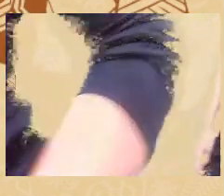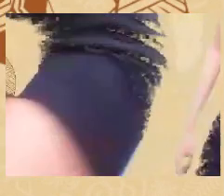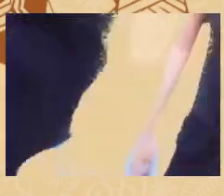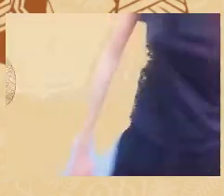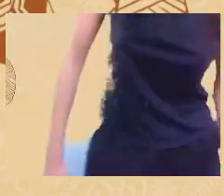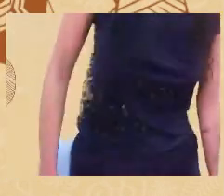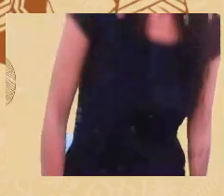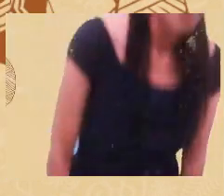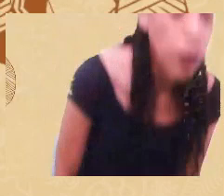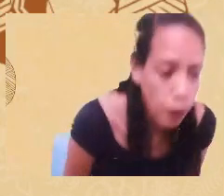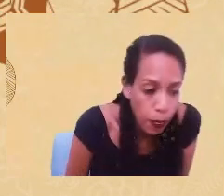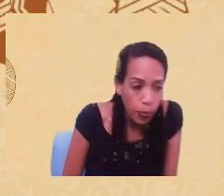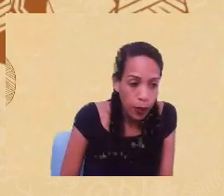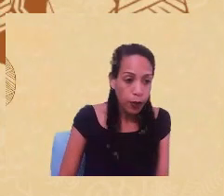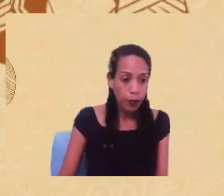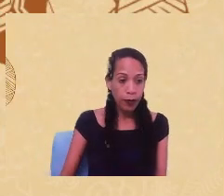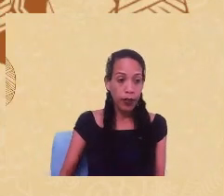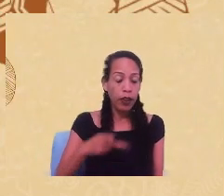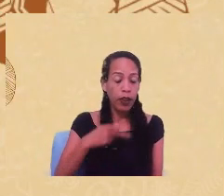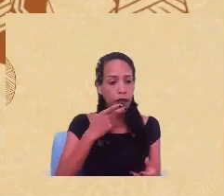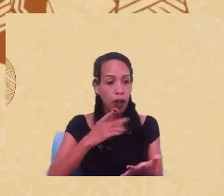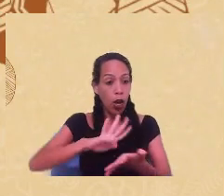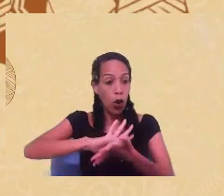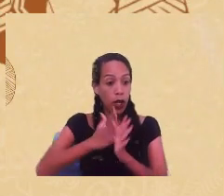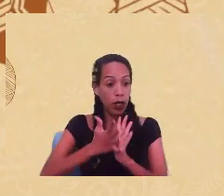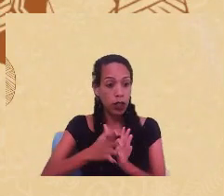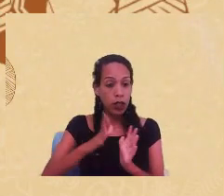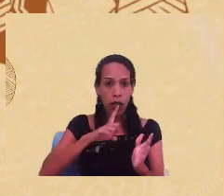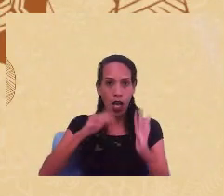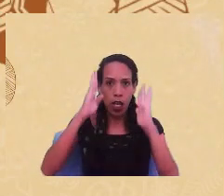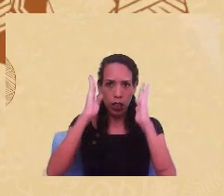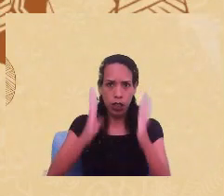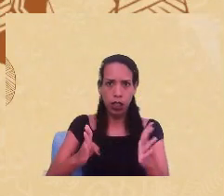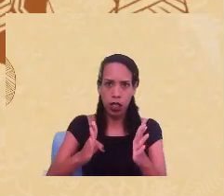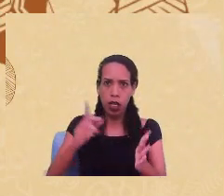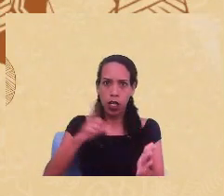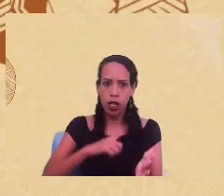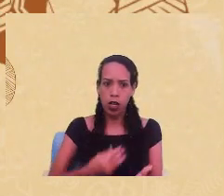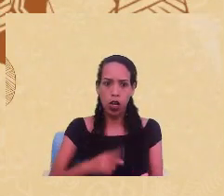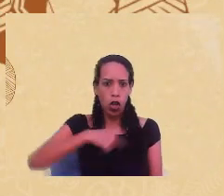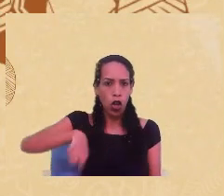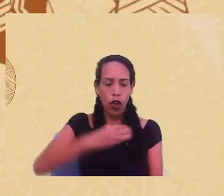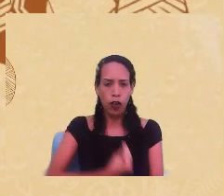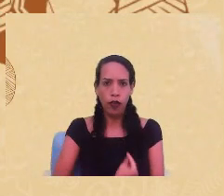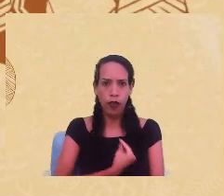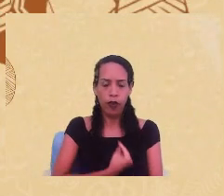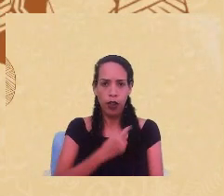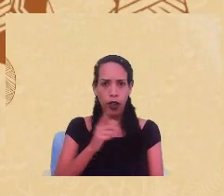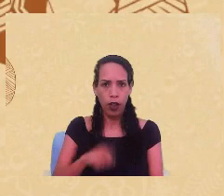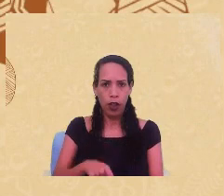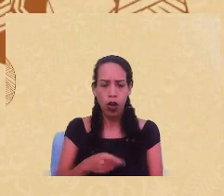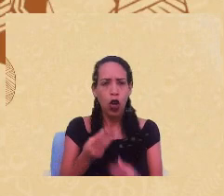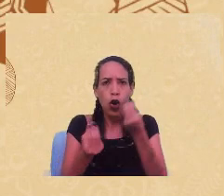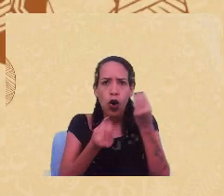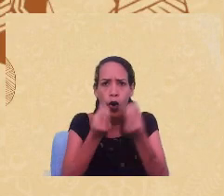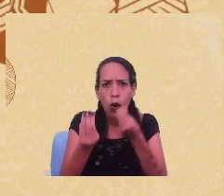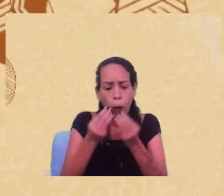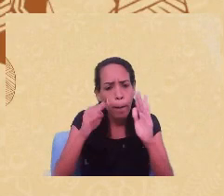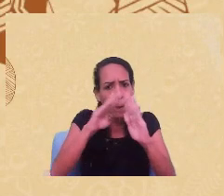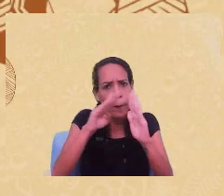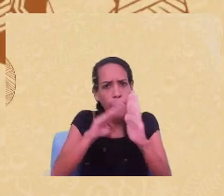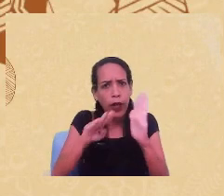essa mesa ela toma uma centralidade do racismo nessa discussão como um dos elementos que